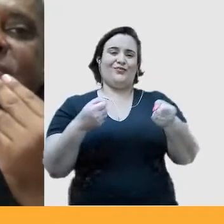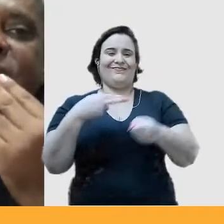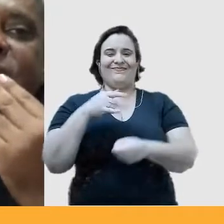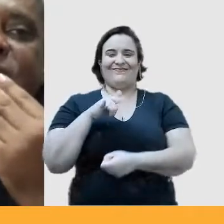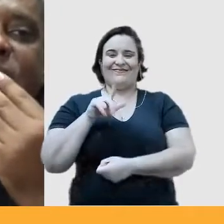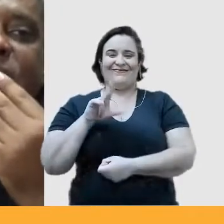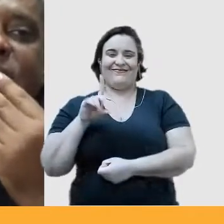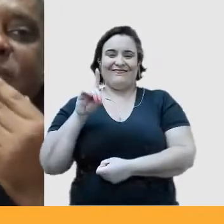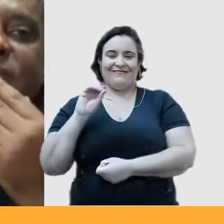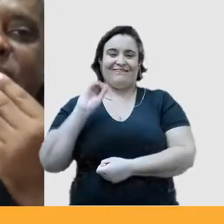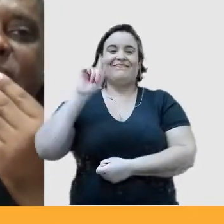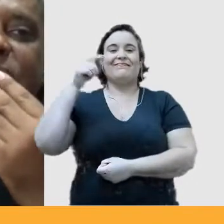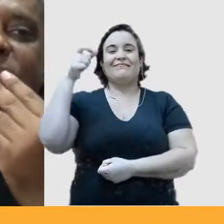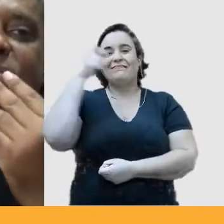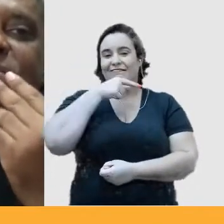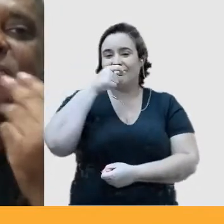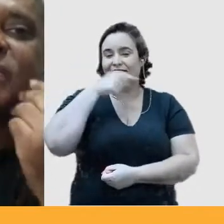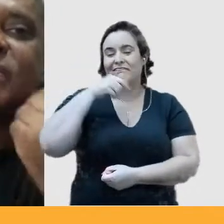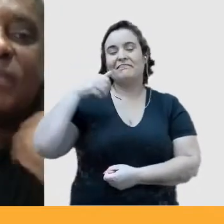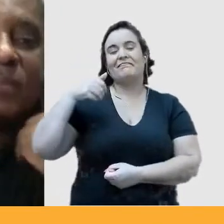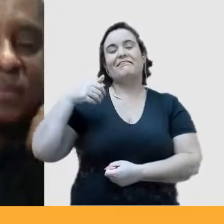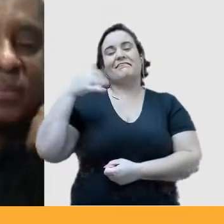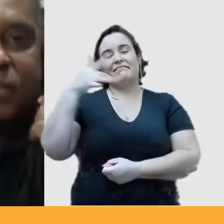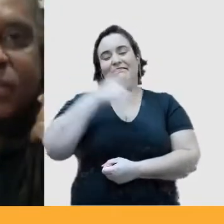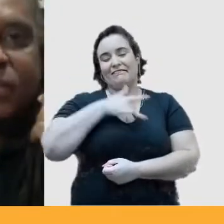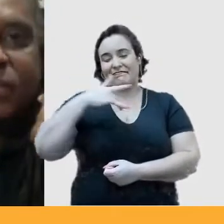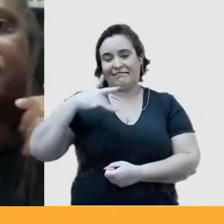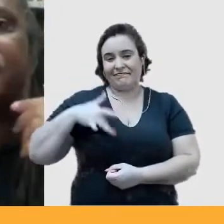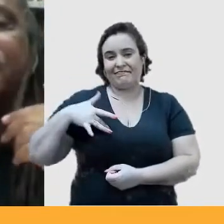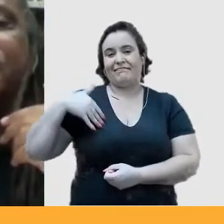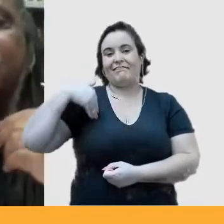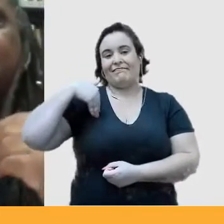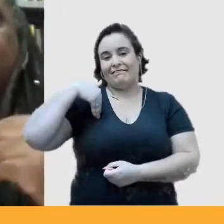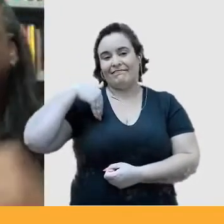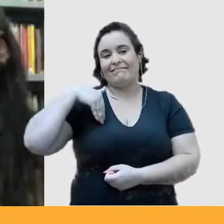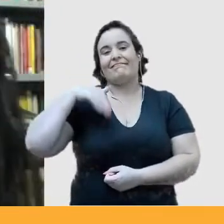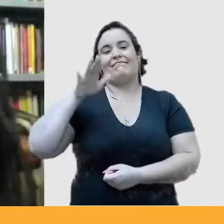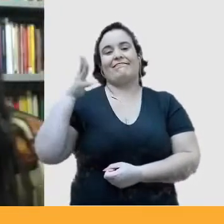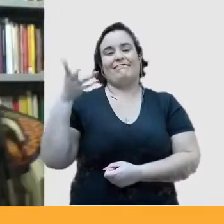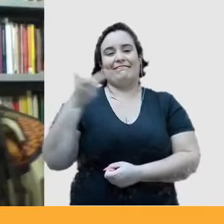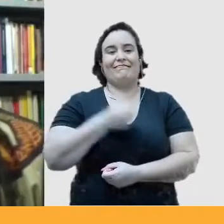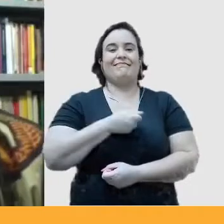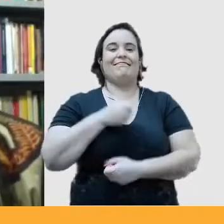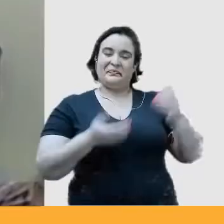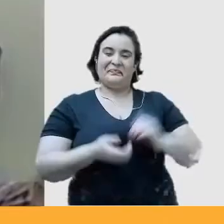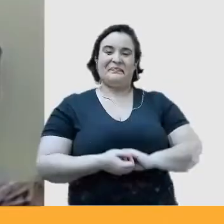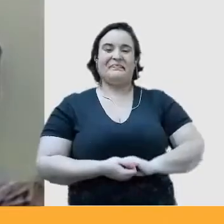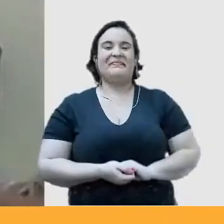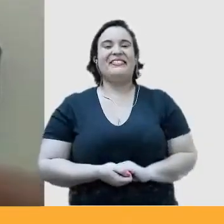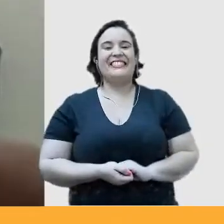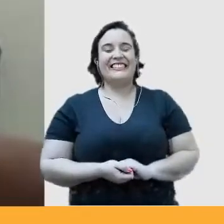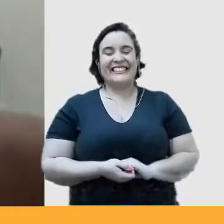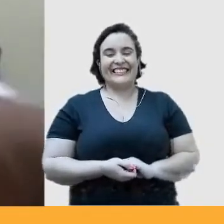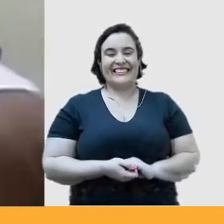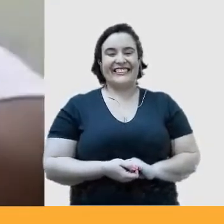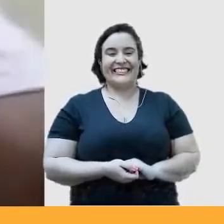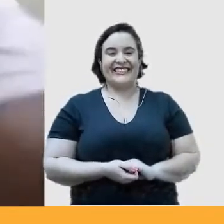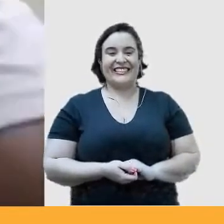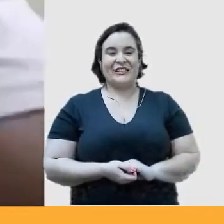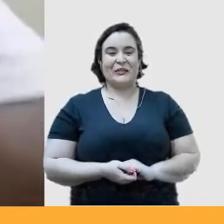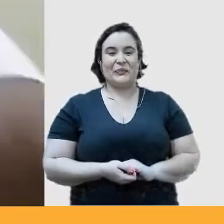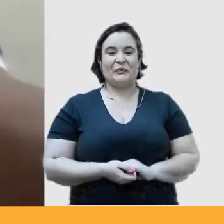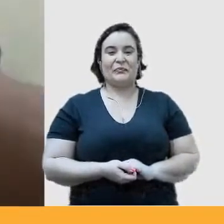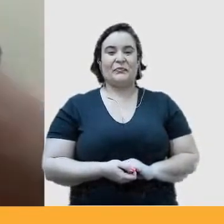uma das críticas mais saudáveis e instigantes do movimento negro. É contigo mesmo, Gá. Bom,